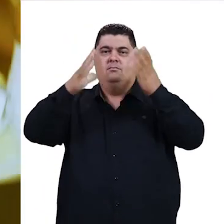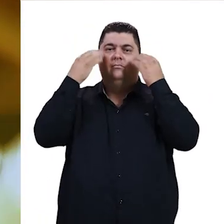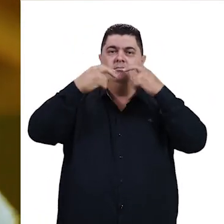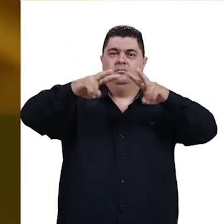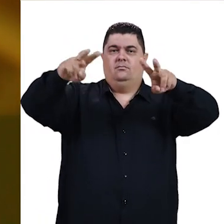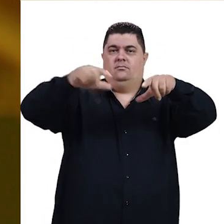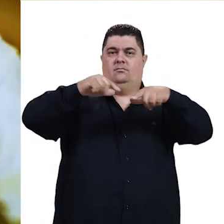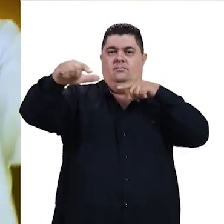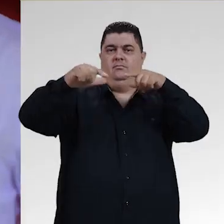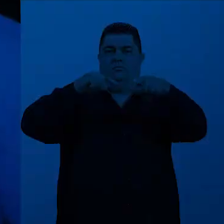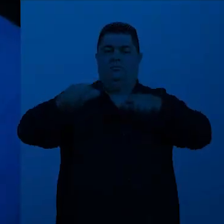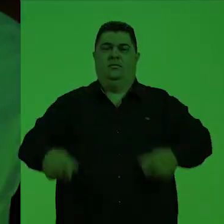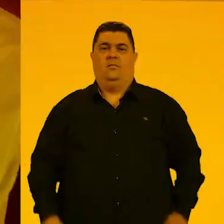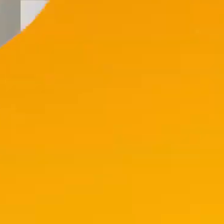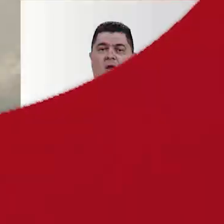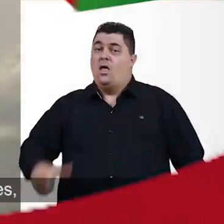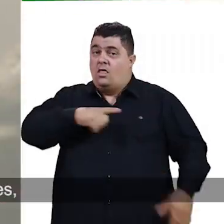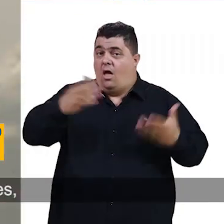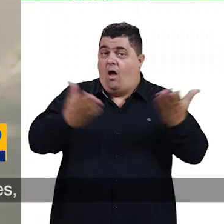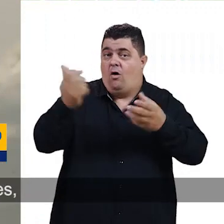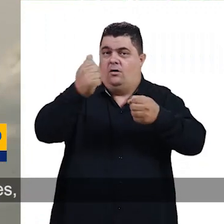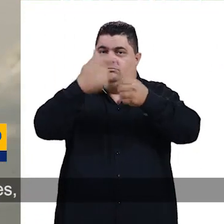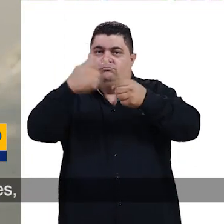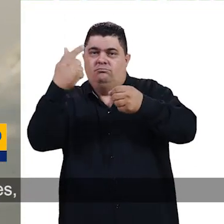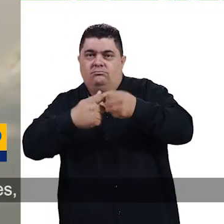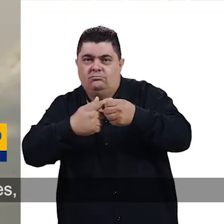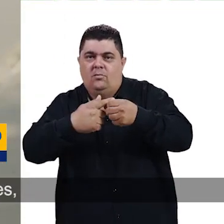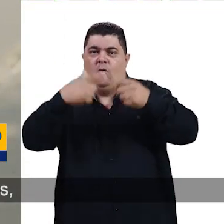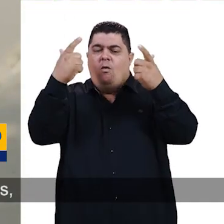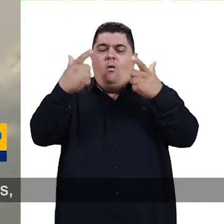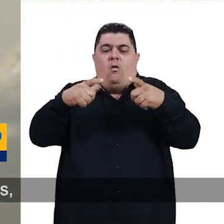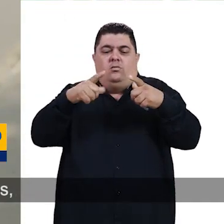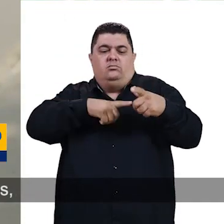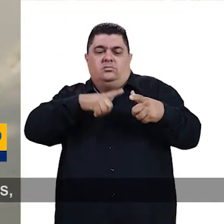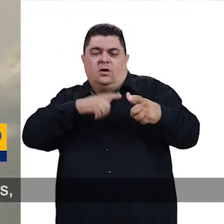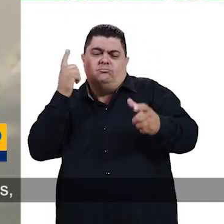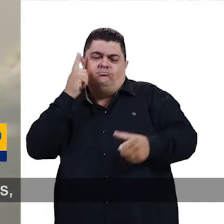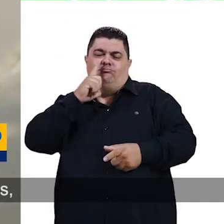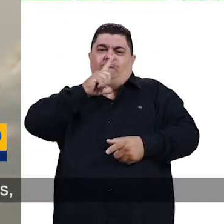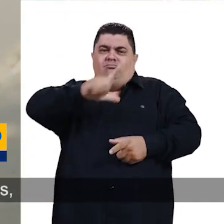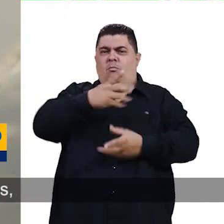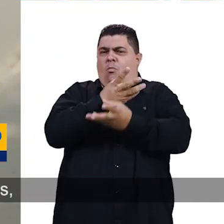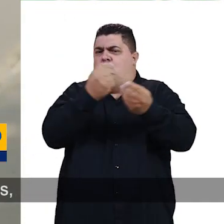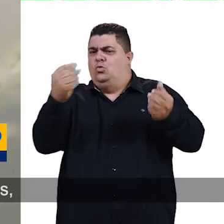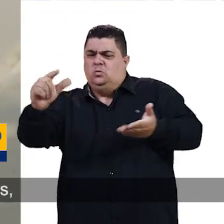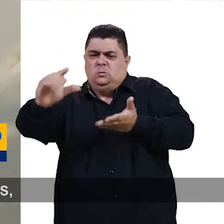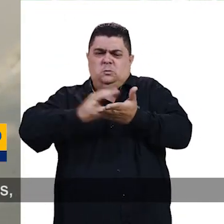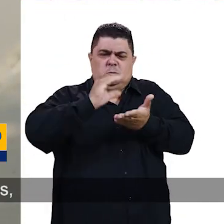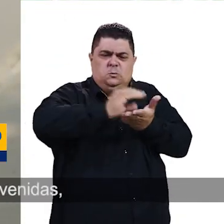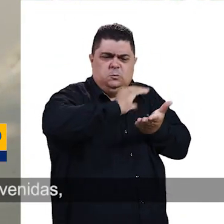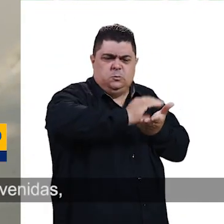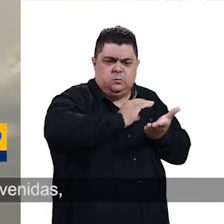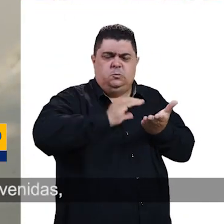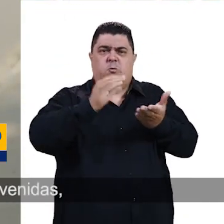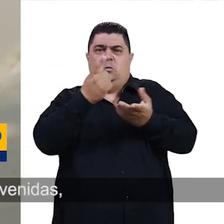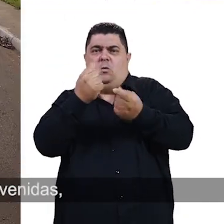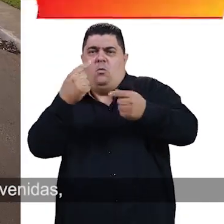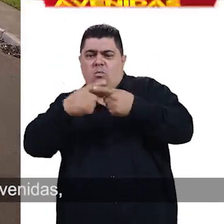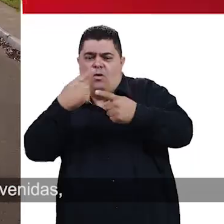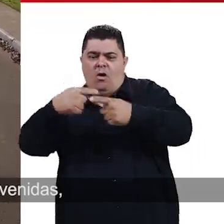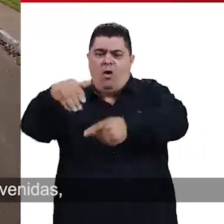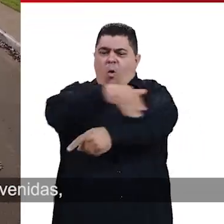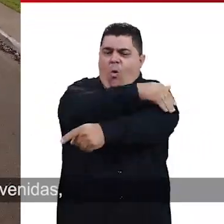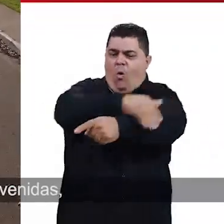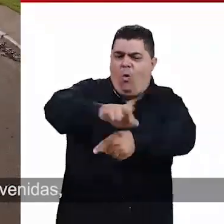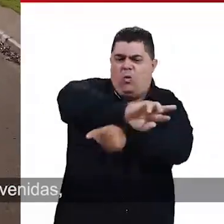-blá, deixa o Raupe trabalhar. Nós estamos aqui na cidade de Ariquemes, onde conseguimos muitos investimentos, muitos recursos